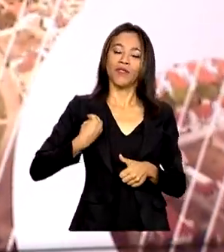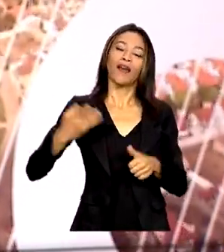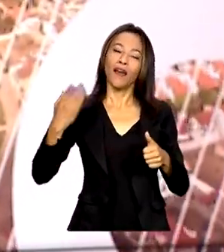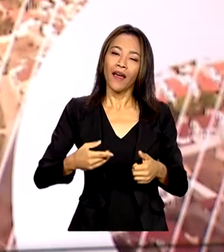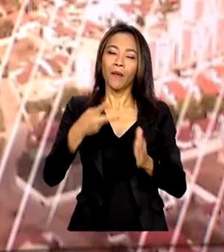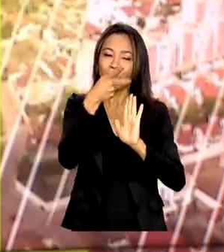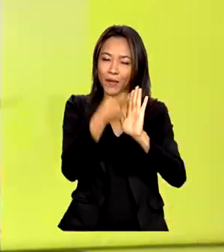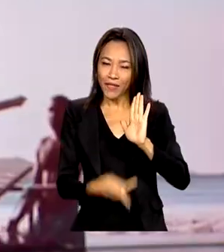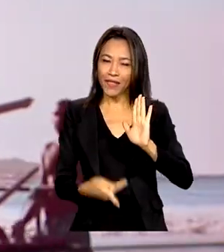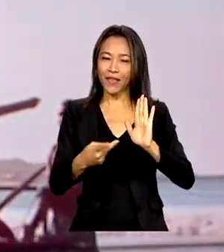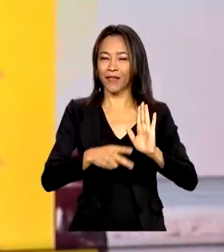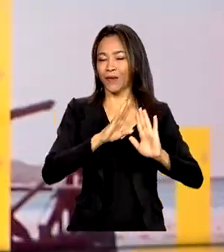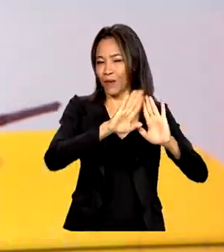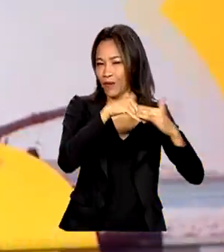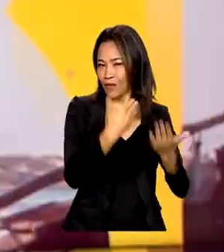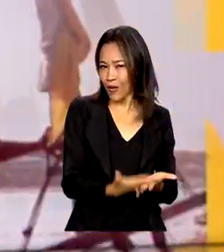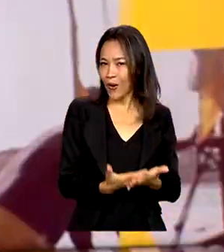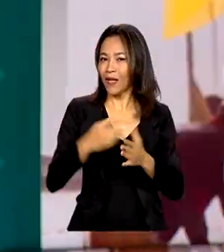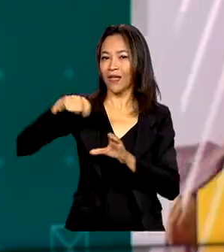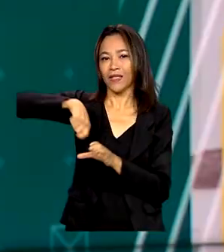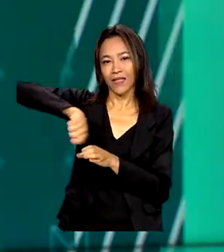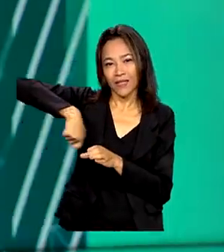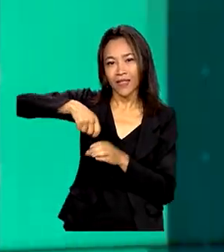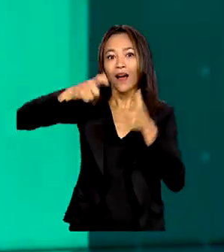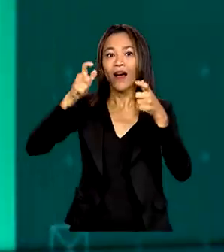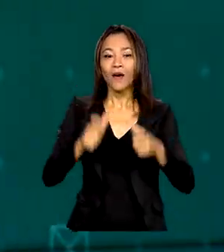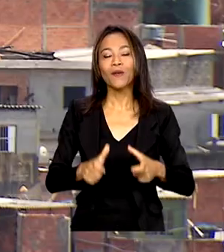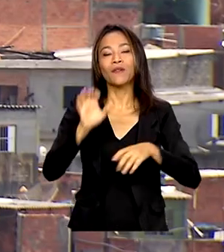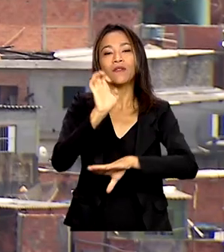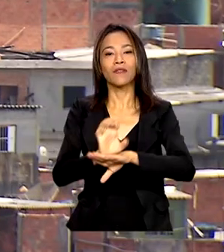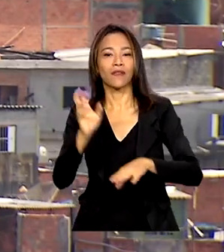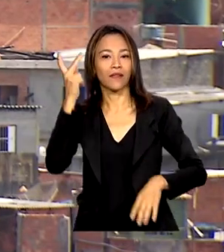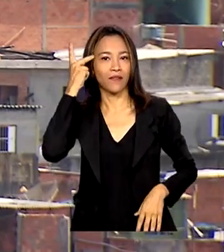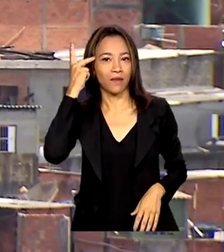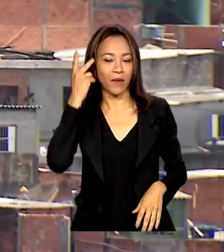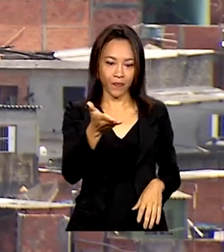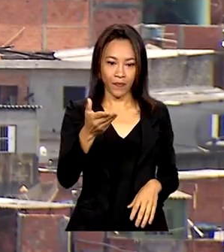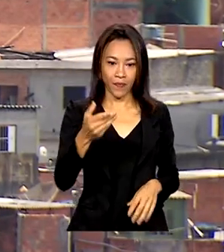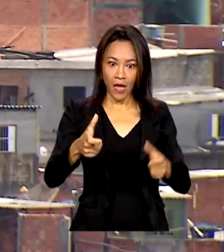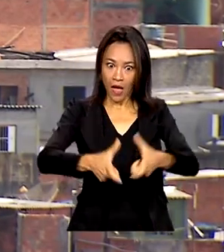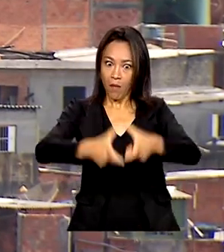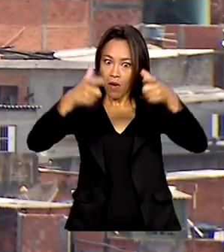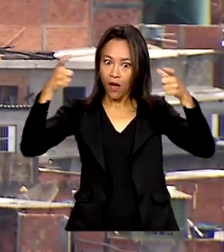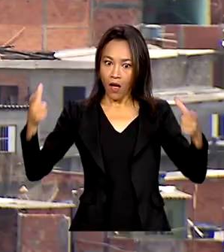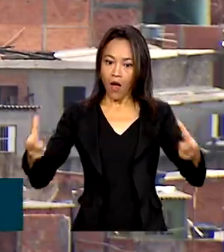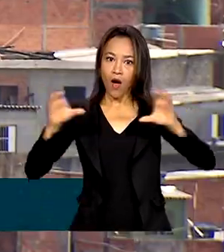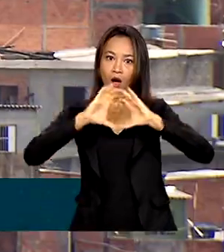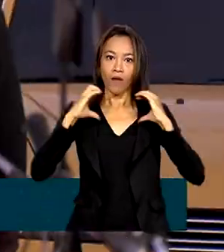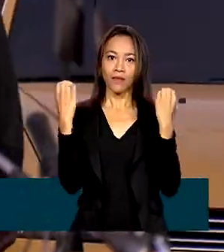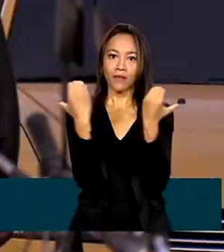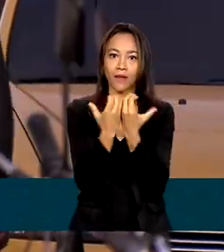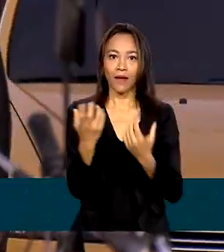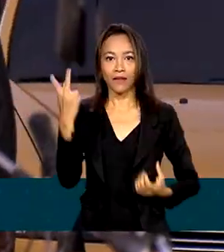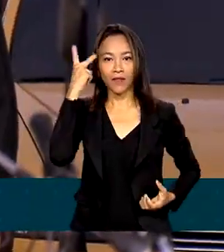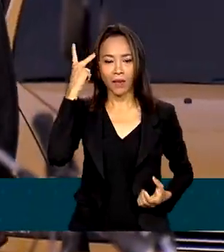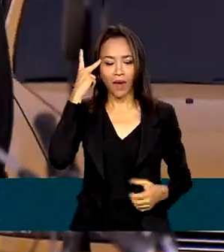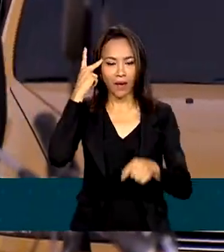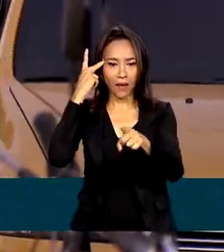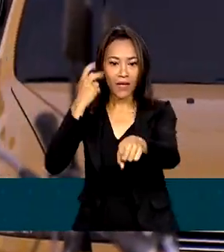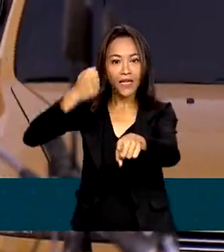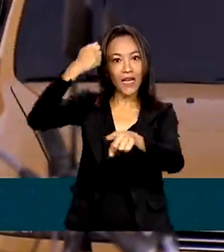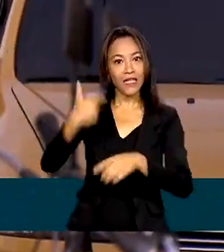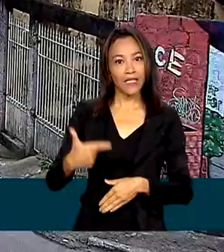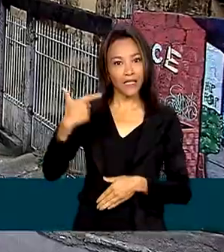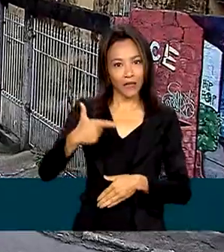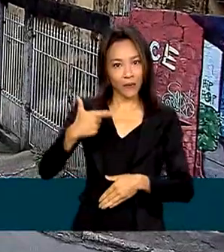ajudando na transformação social em Heliópolis, São Paulo. A maior comunidade de São Paulo e a segunda maior da